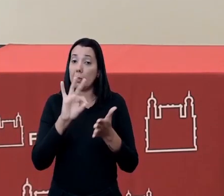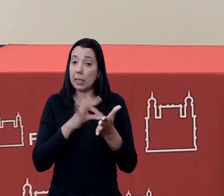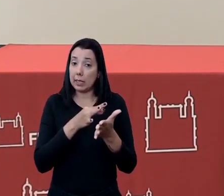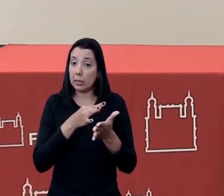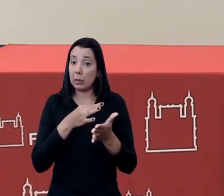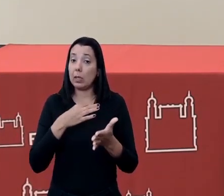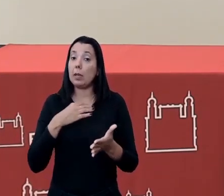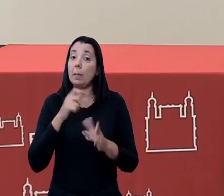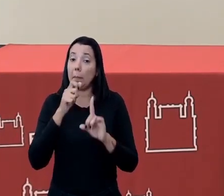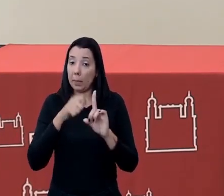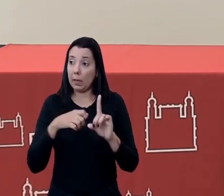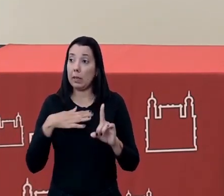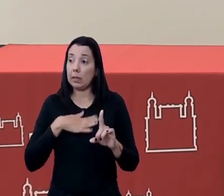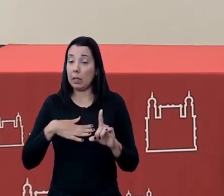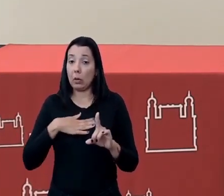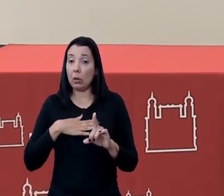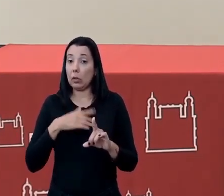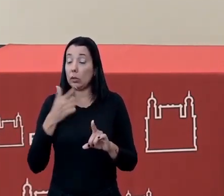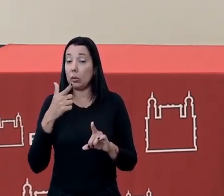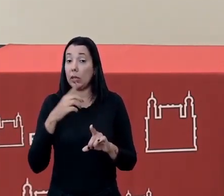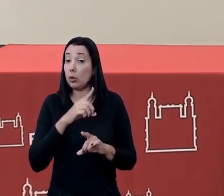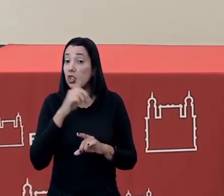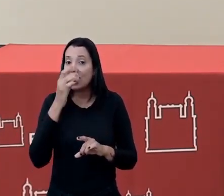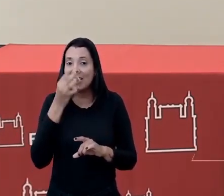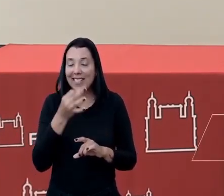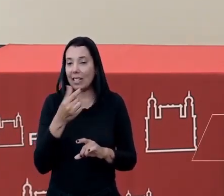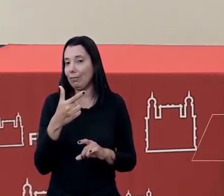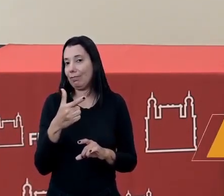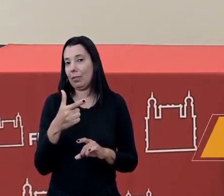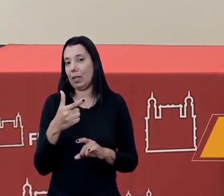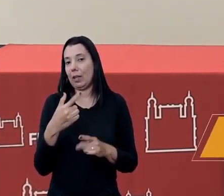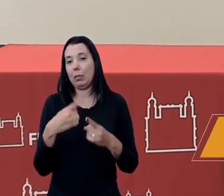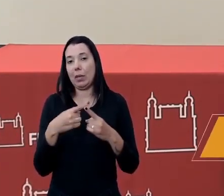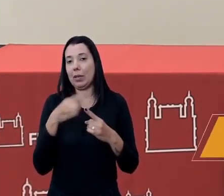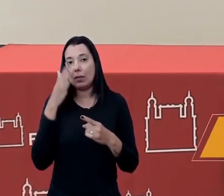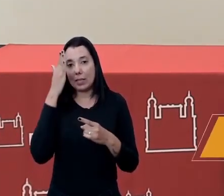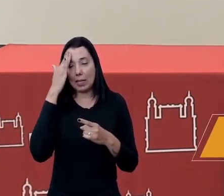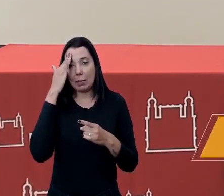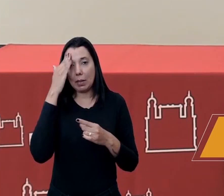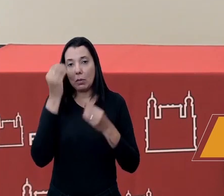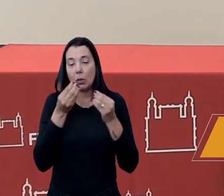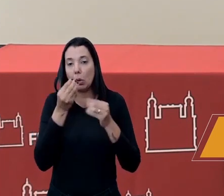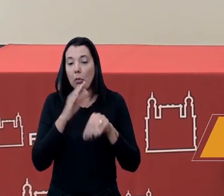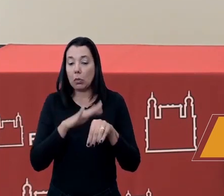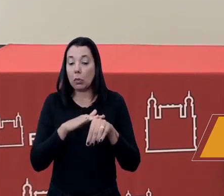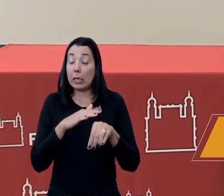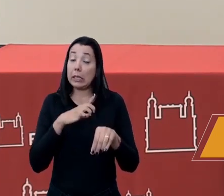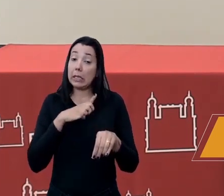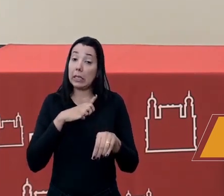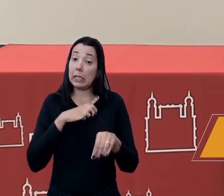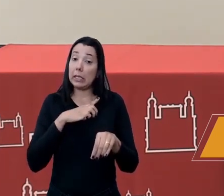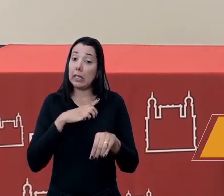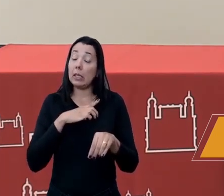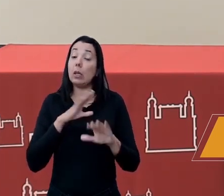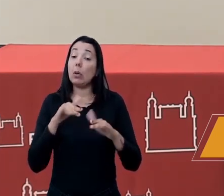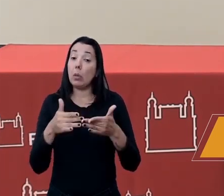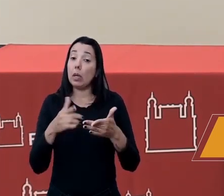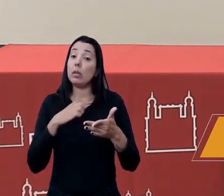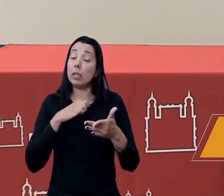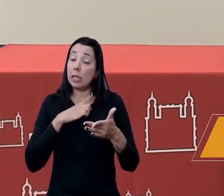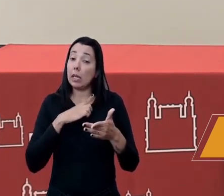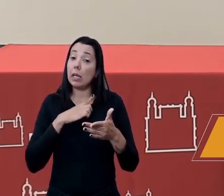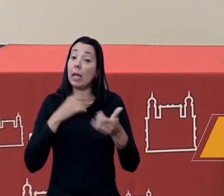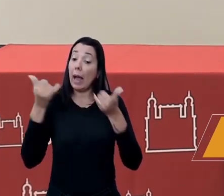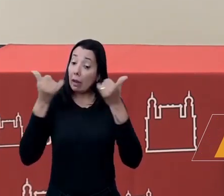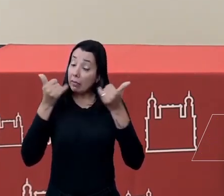serão em agosto ainda não temos uma data definida porque não sabemos os desdobramentos da pandemia assim que tivermos uma definição